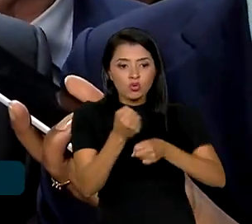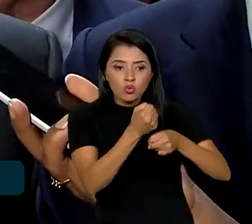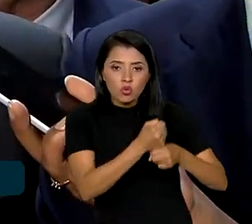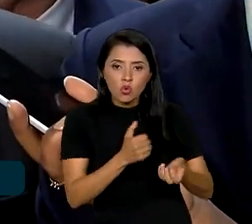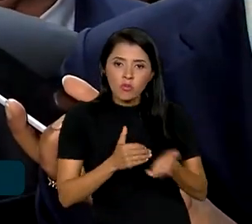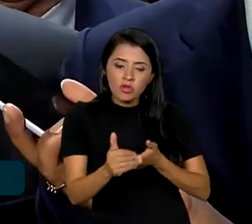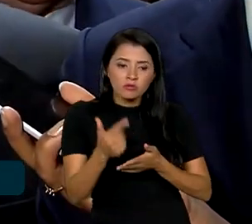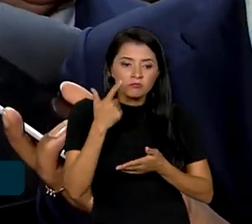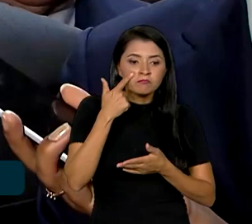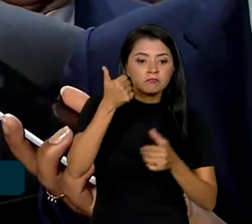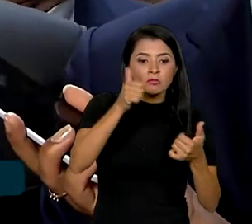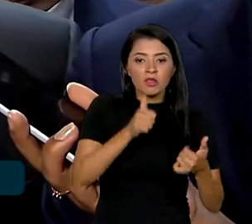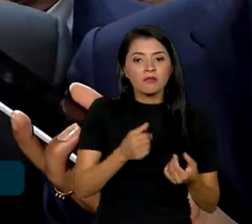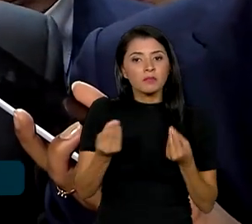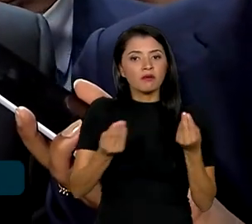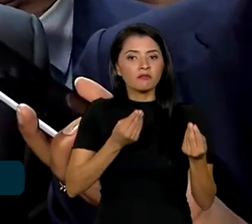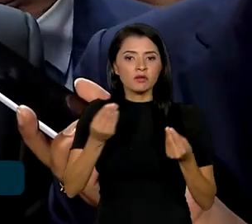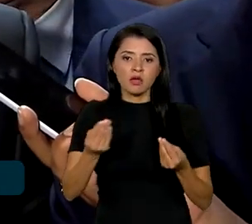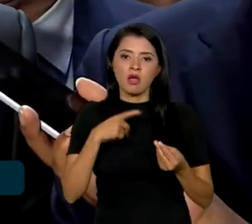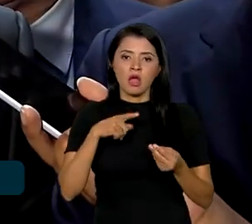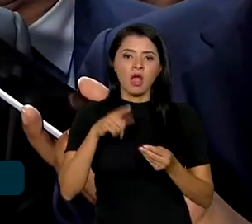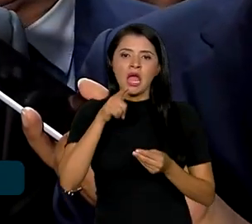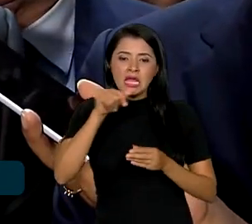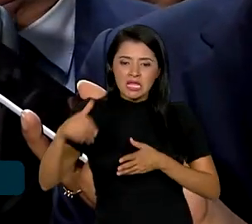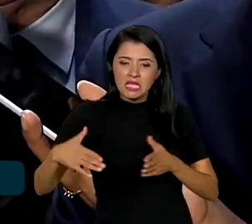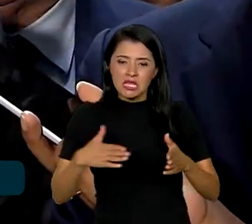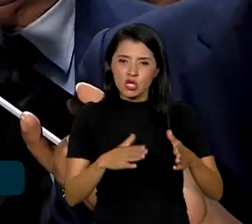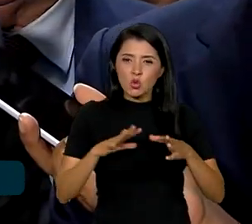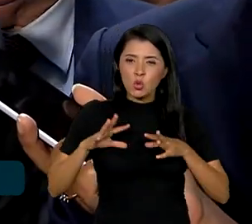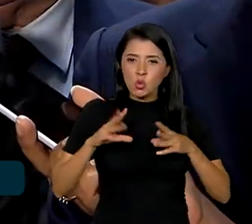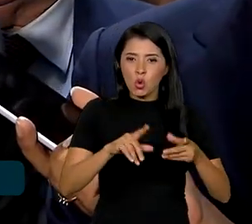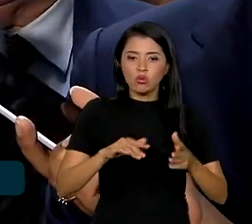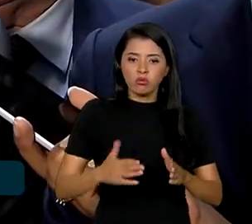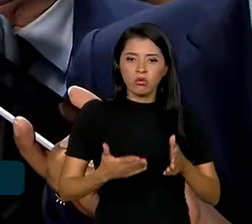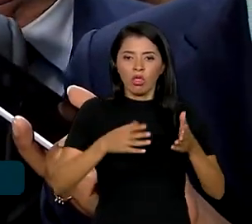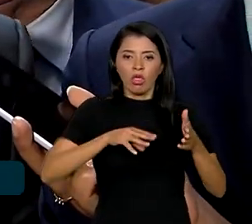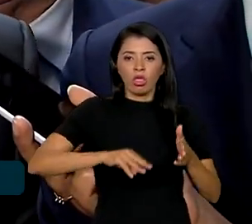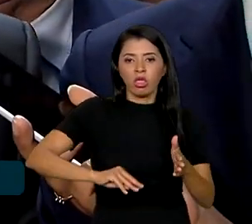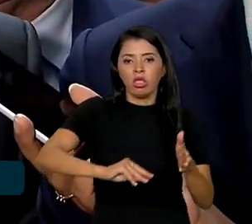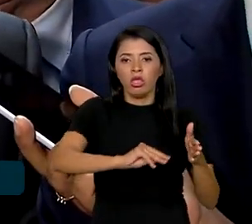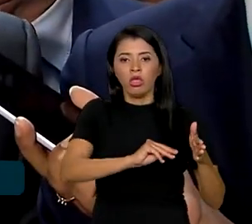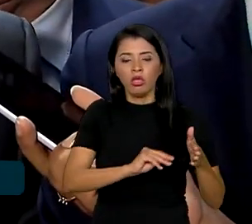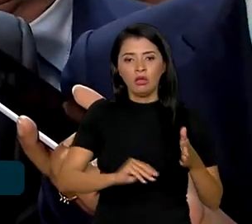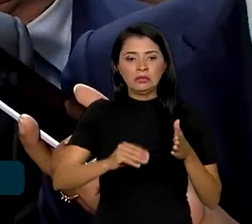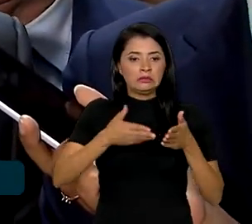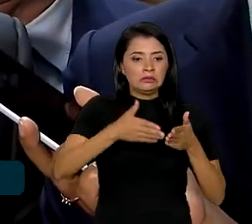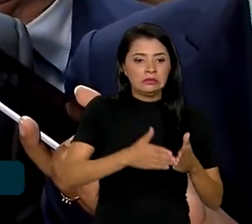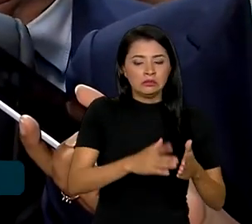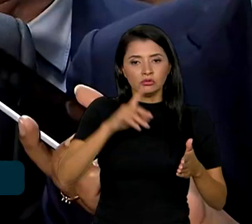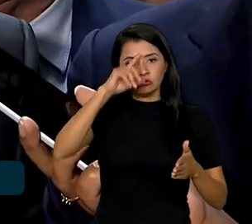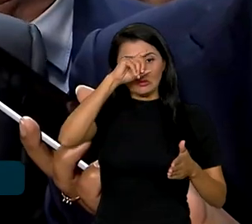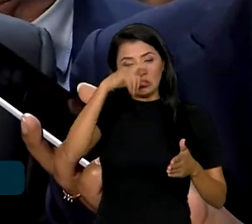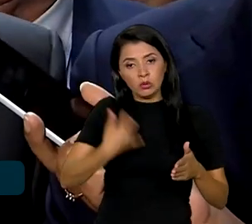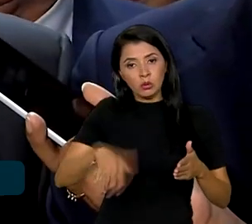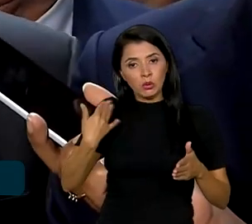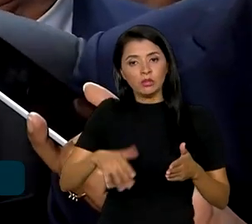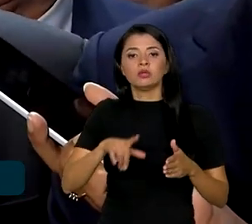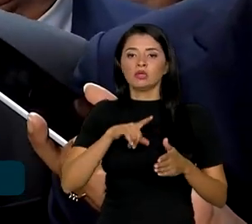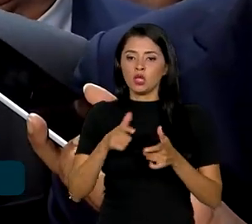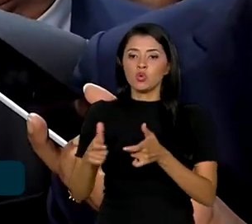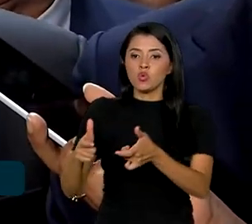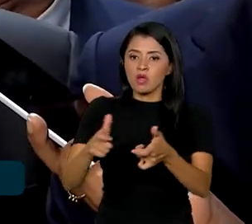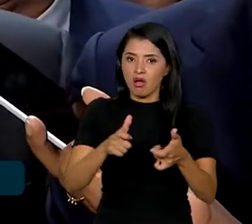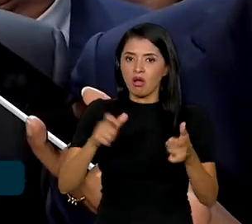a fim de tirar os pontos críticos. Não são os rios inteiros que estão assoreados impedindo a navegação. Existem pontos